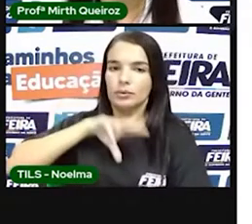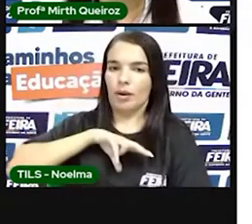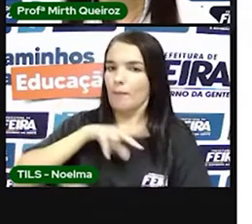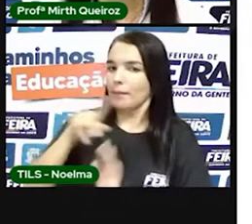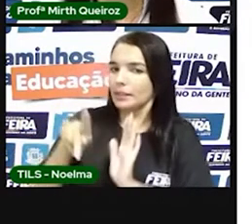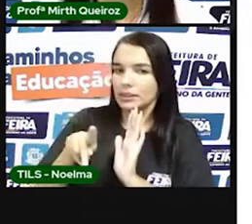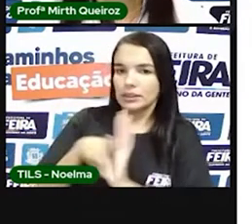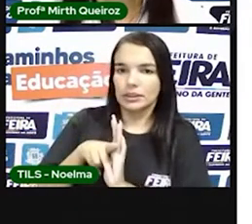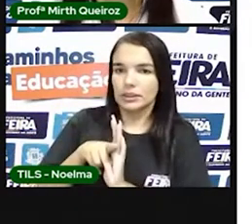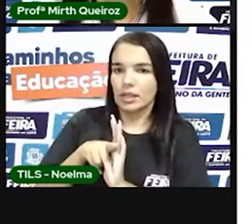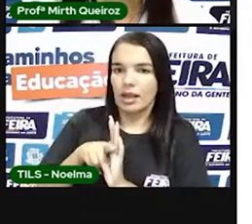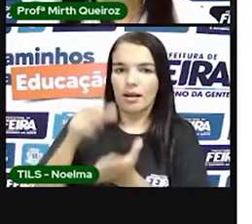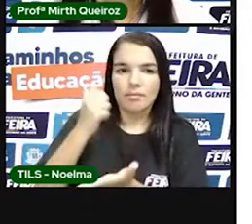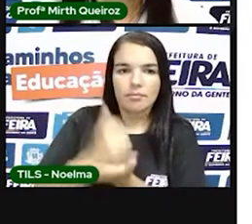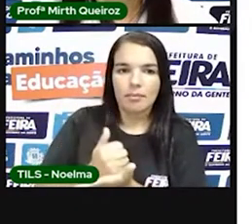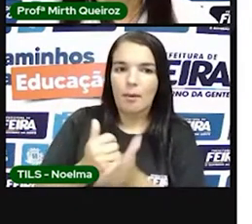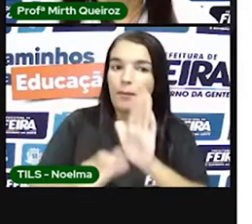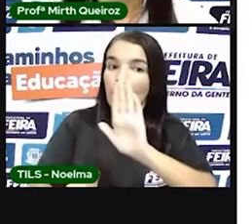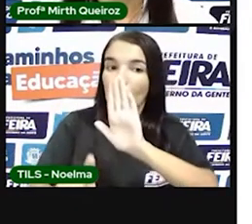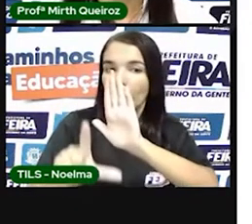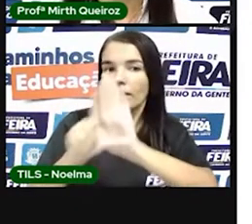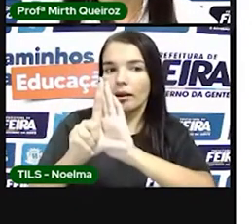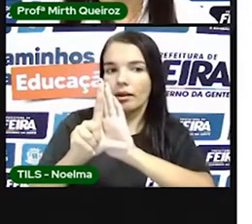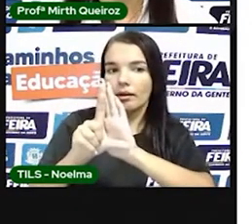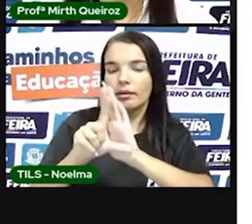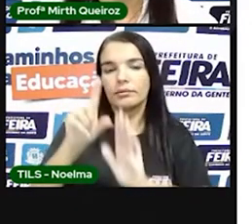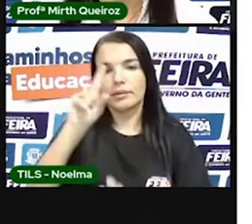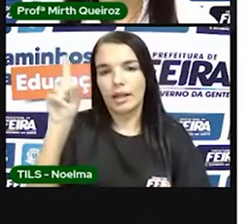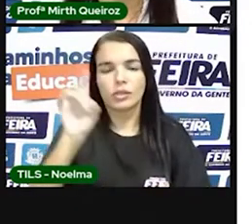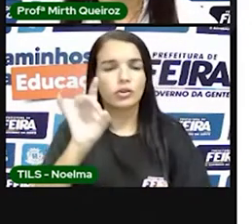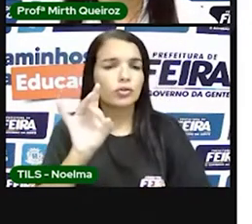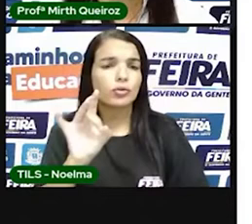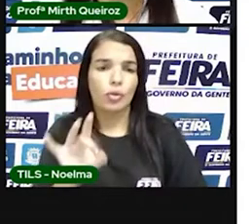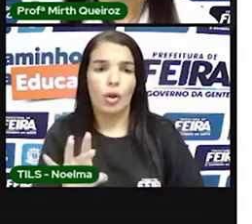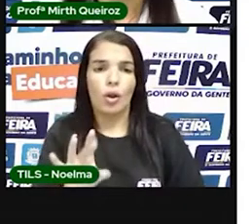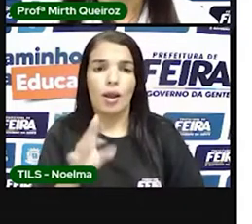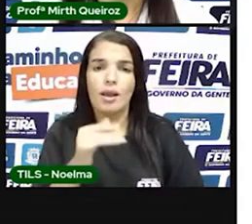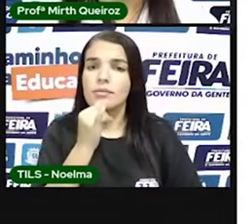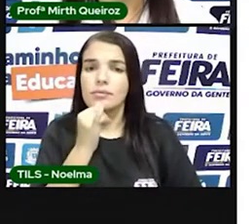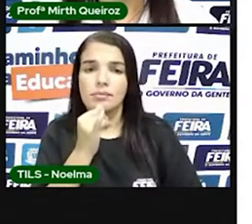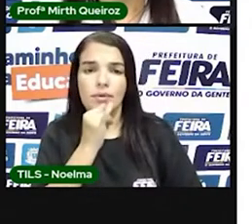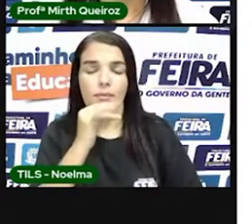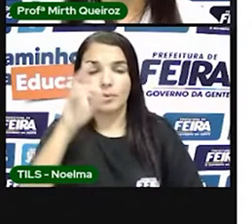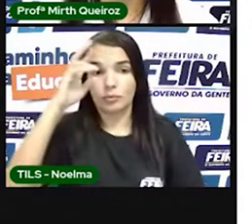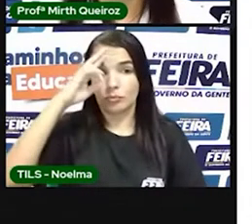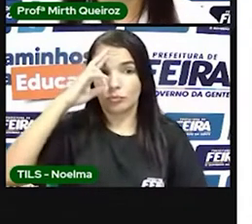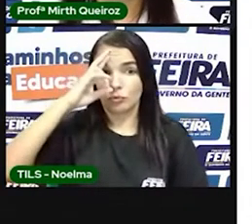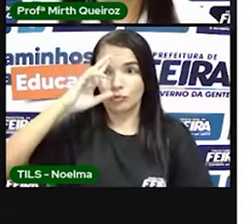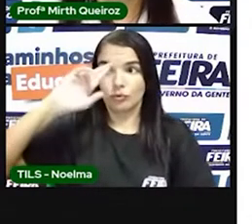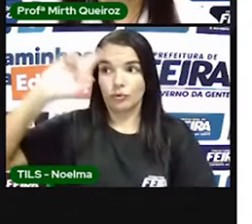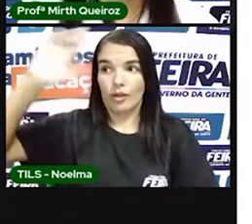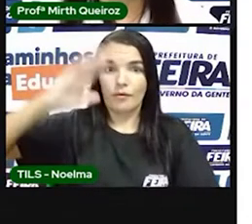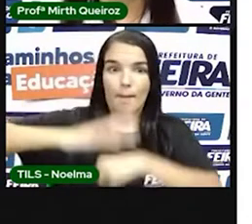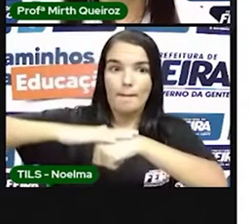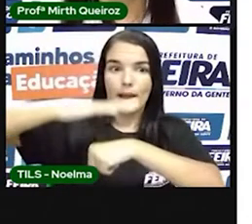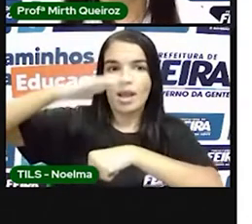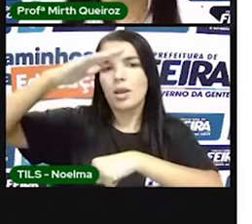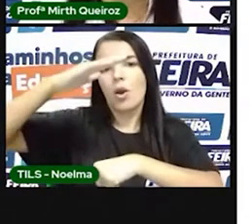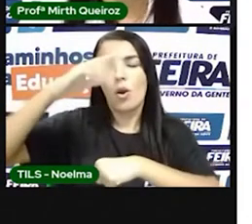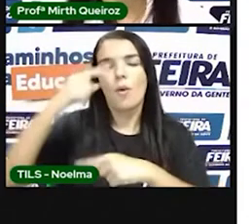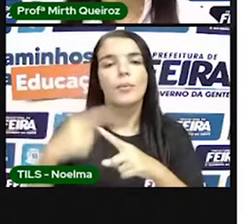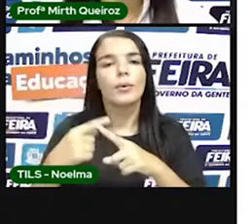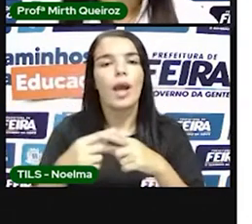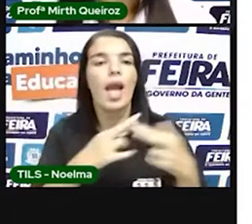Cada capitão donatário era considerado a autoridade máxima, tendo qual o objetivo? Eles eram